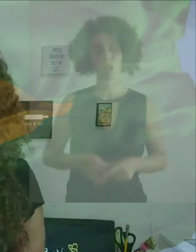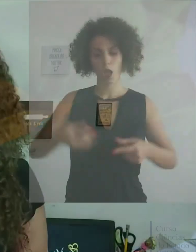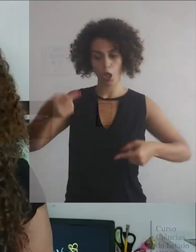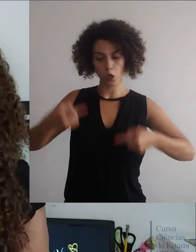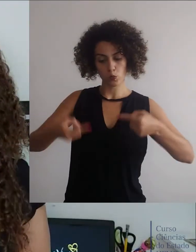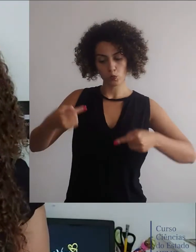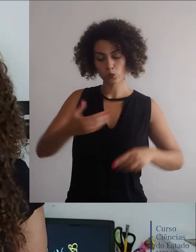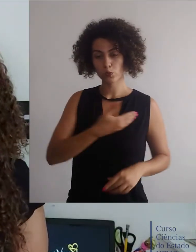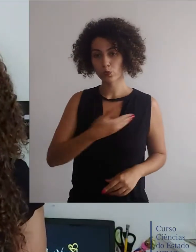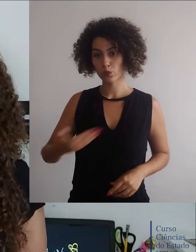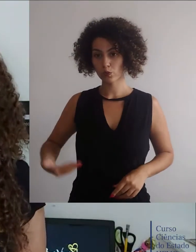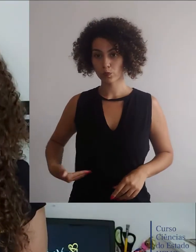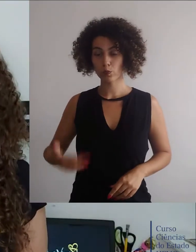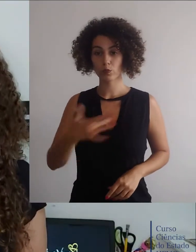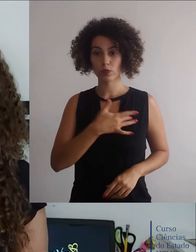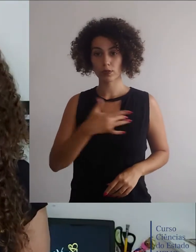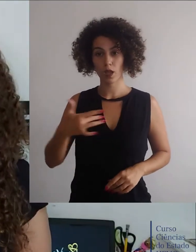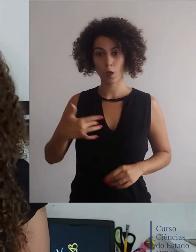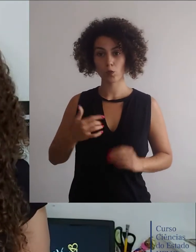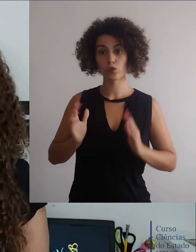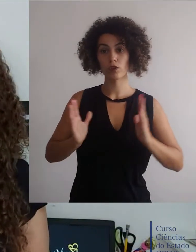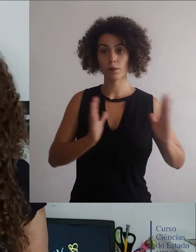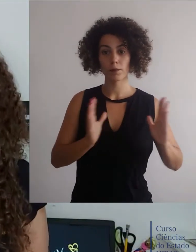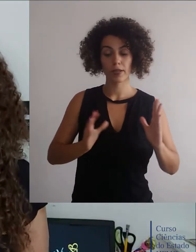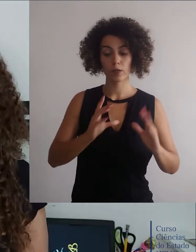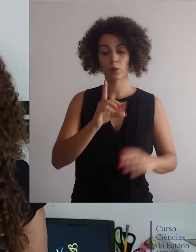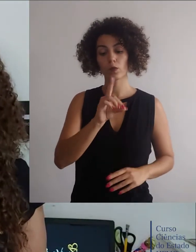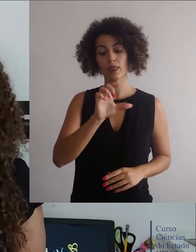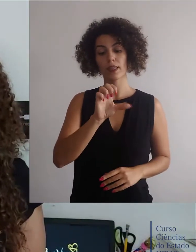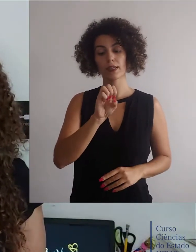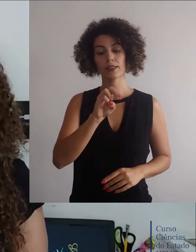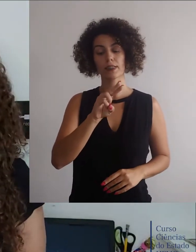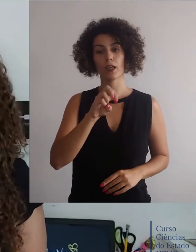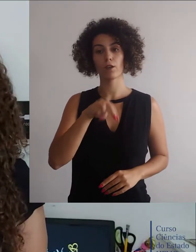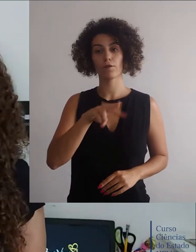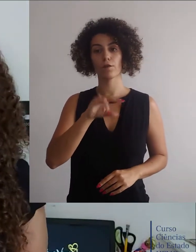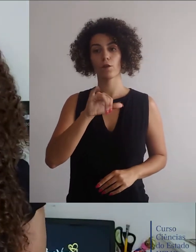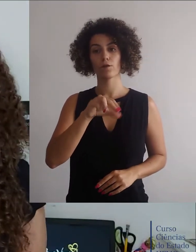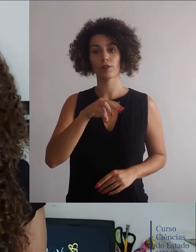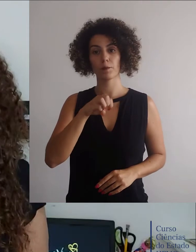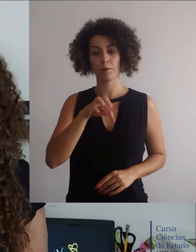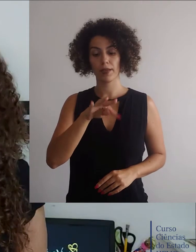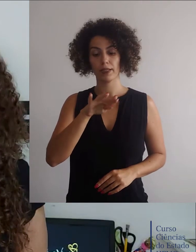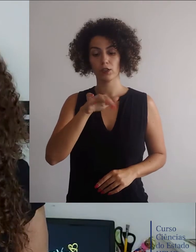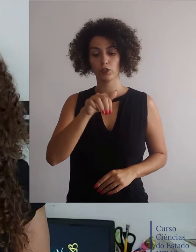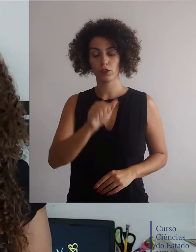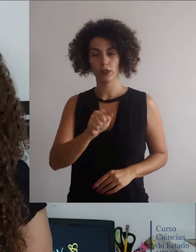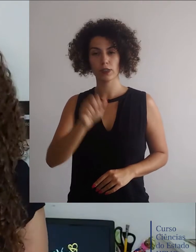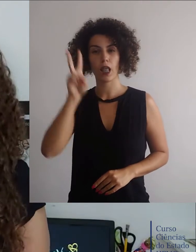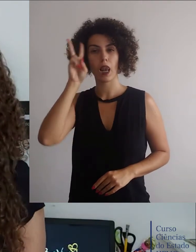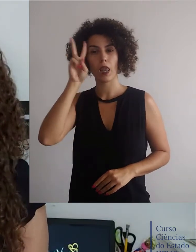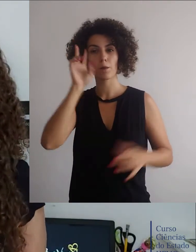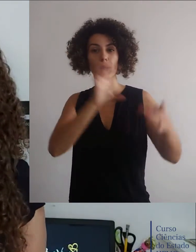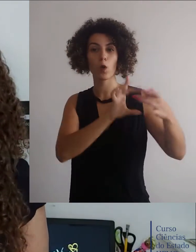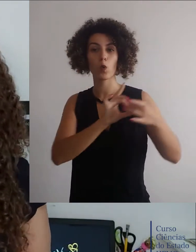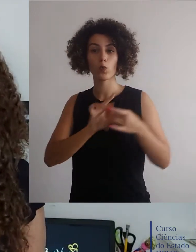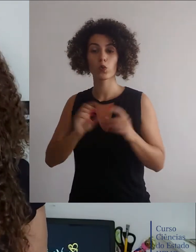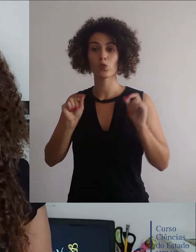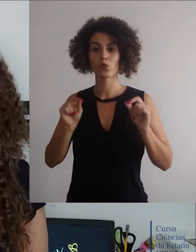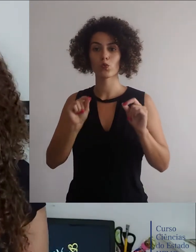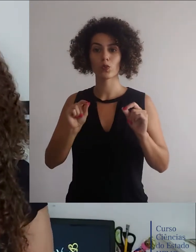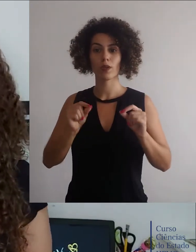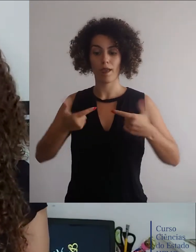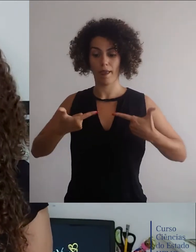Em relação às políticas públicas de saúde durante o período desenvolvimentista, vale lembrar que estávamos passando pela Guerra Fria,